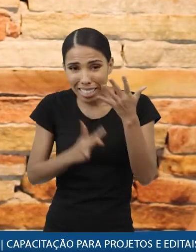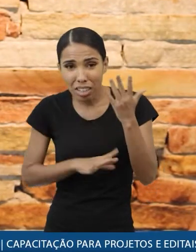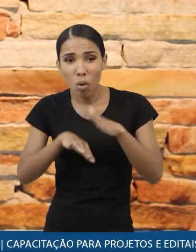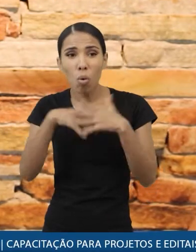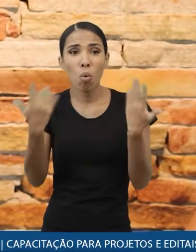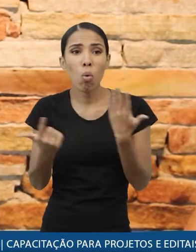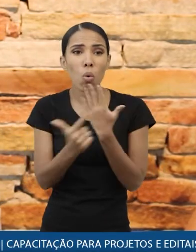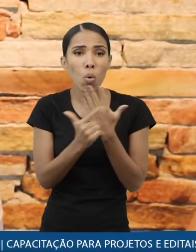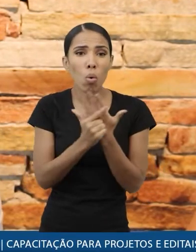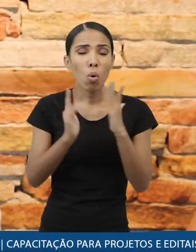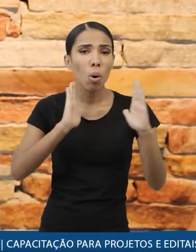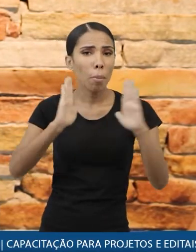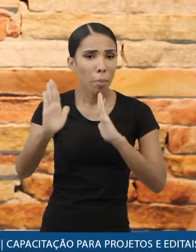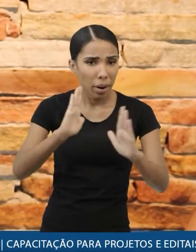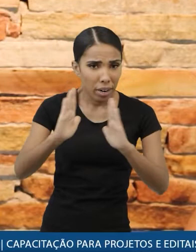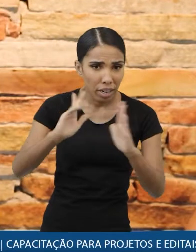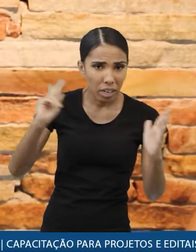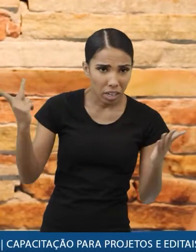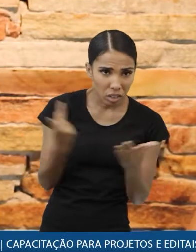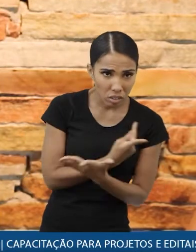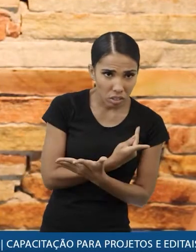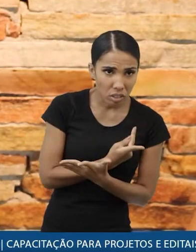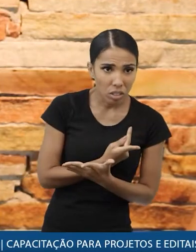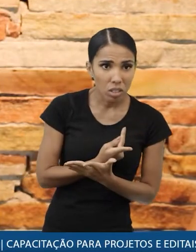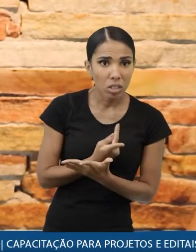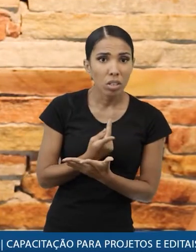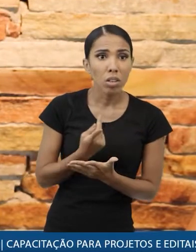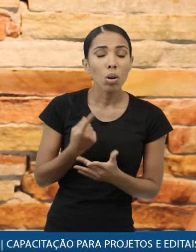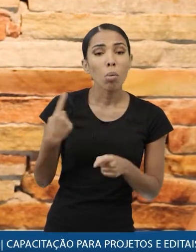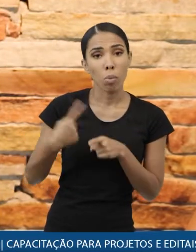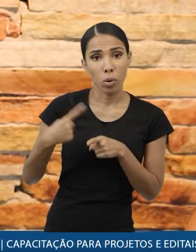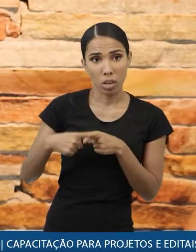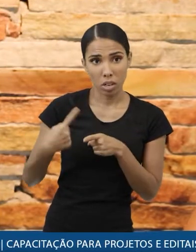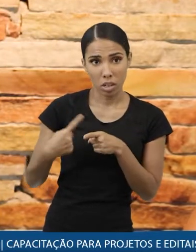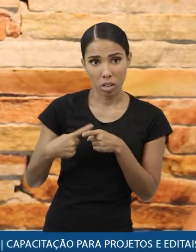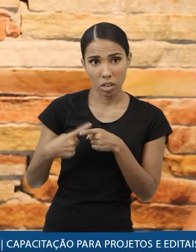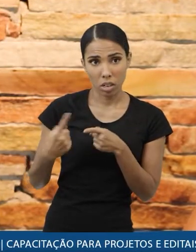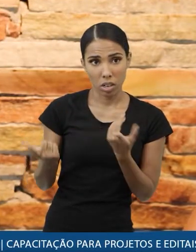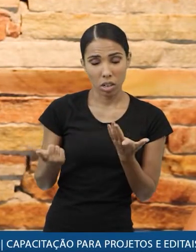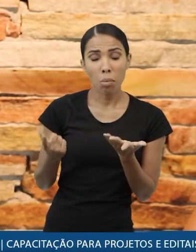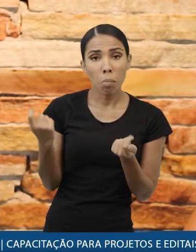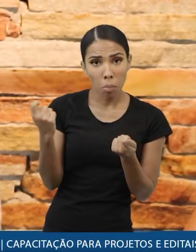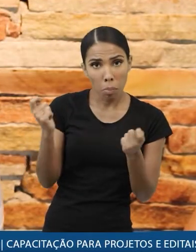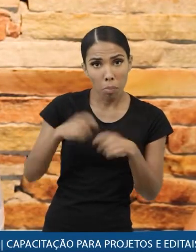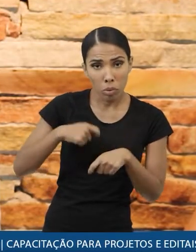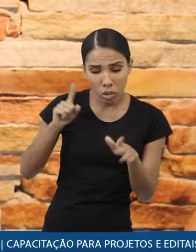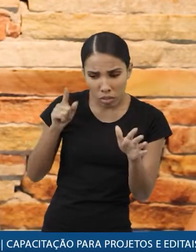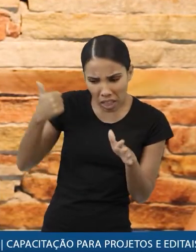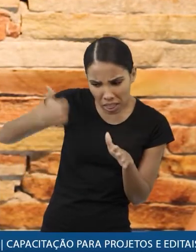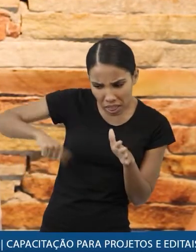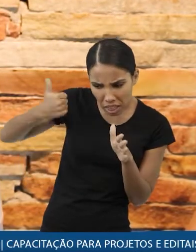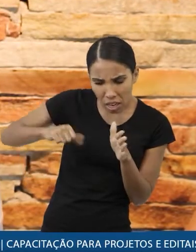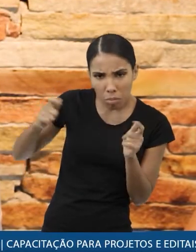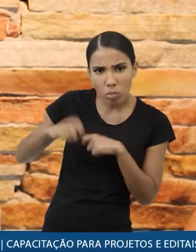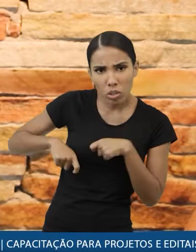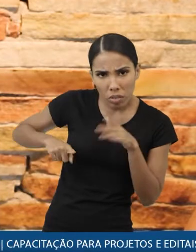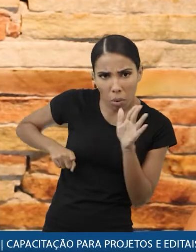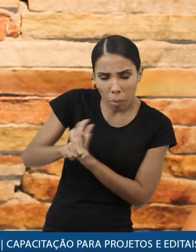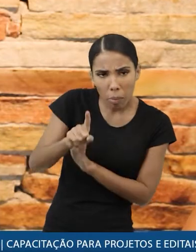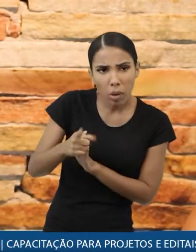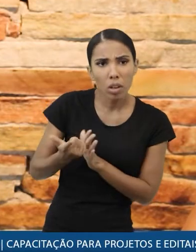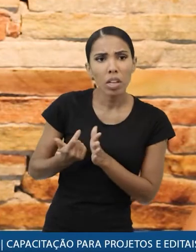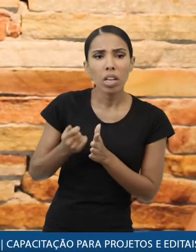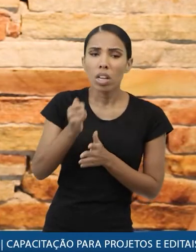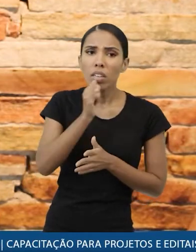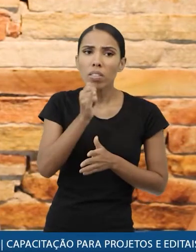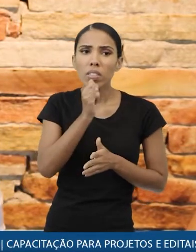a função do serviço o período em que acontece porque você pode ser diligenciado você pode ser questionado na análise né então de repente